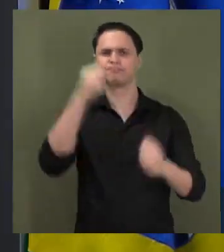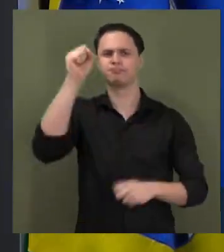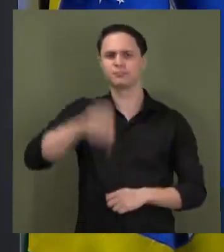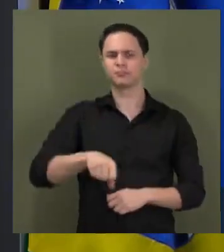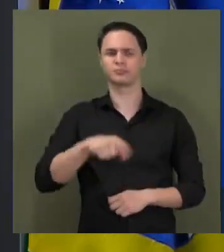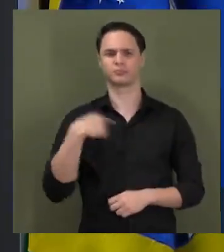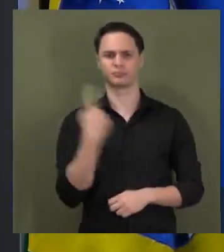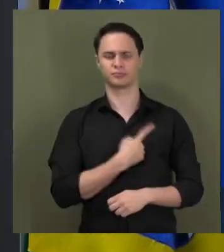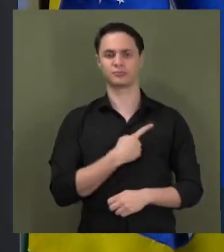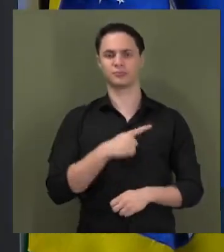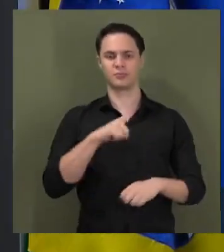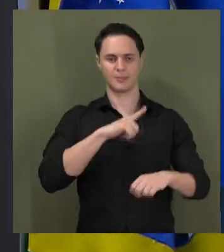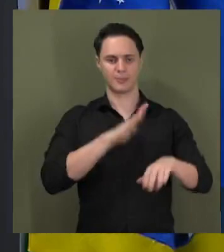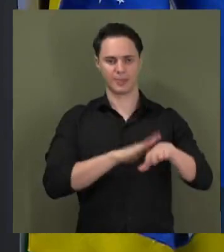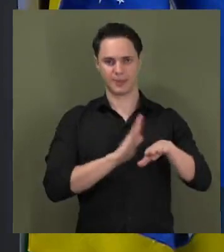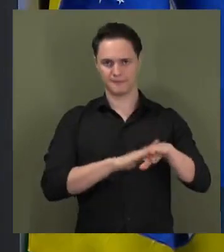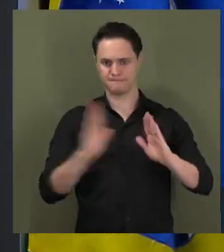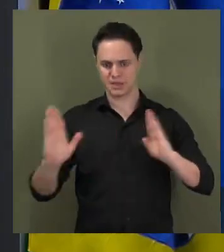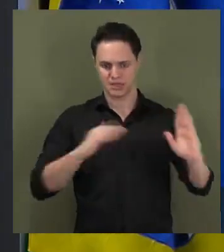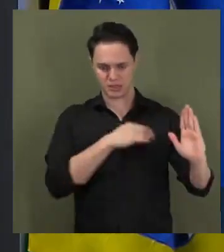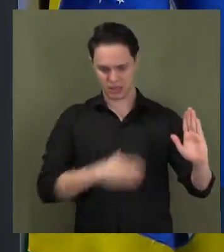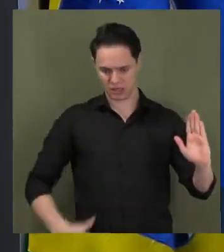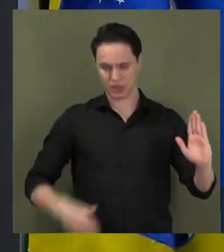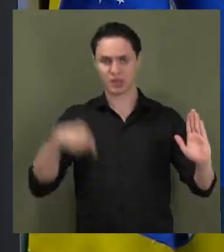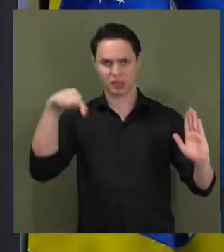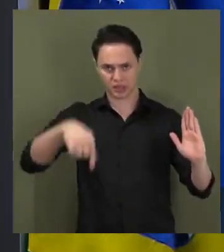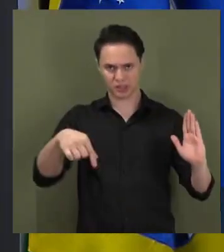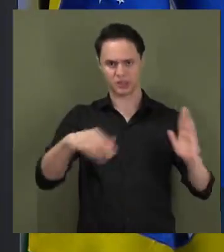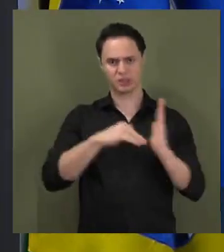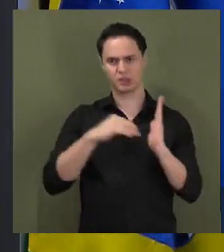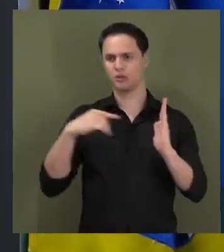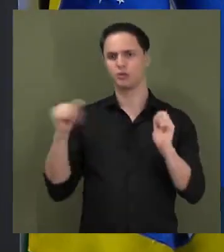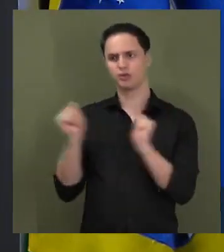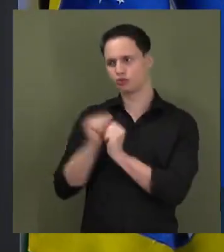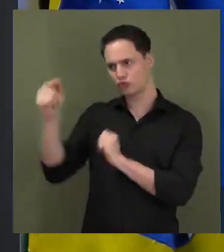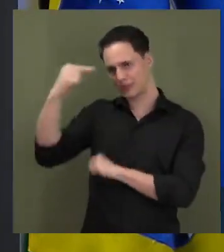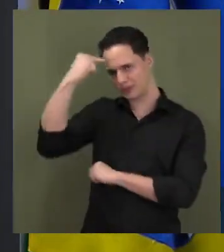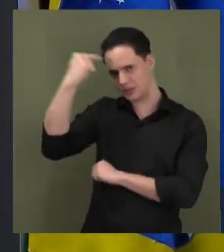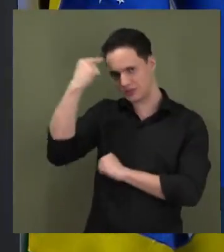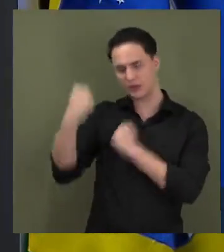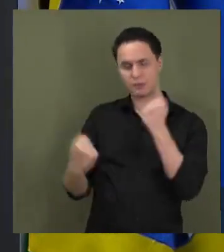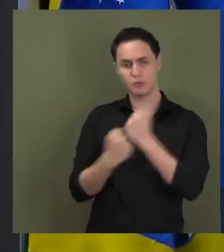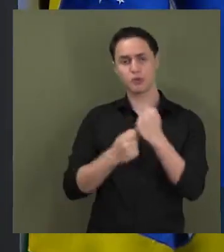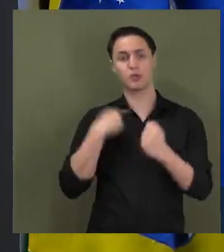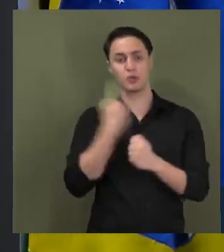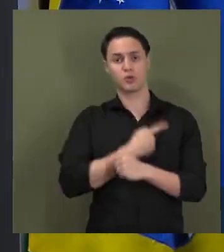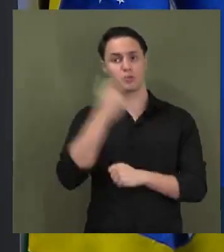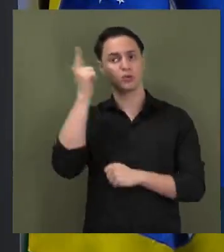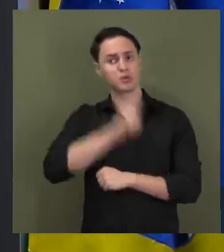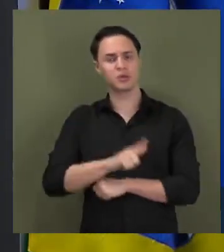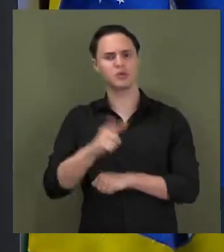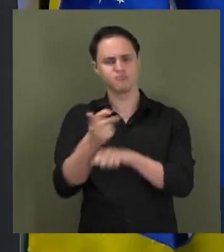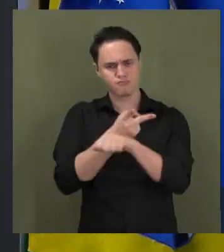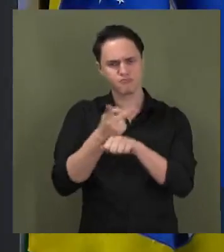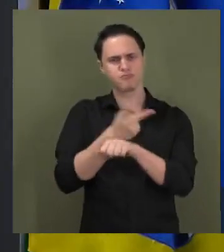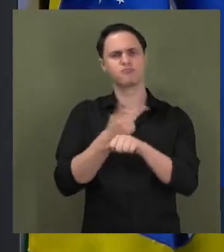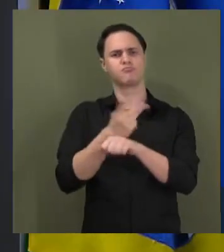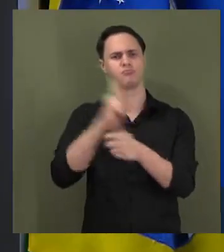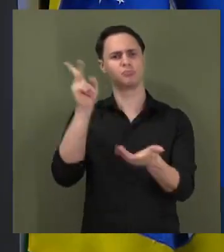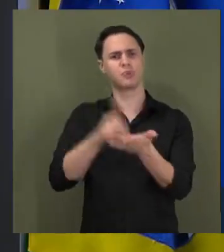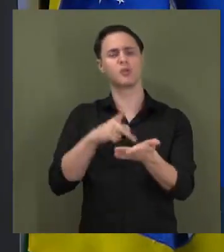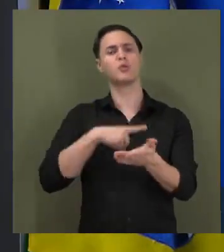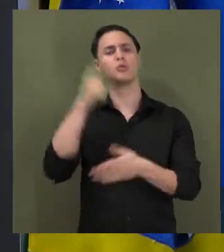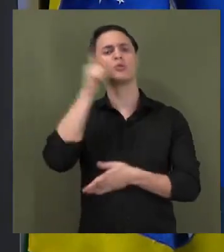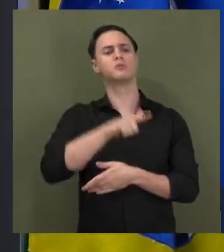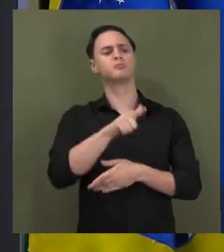Senado, já falei com o senador Stevenson, também ficou de dar o apoio para que a gente possa ir até o fim e buscar os